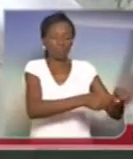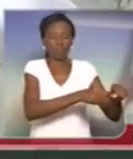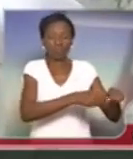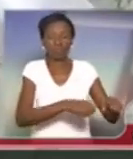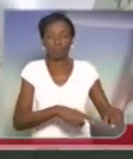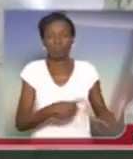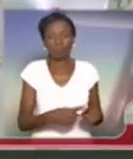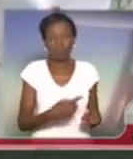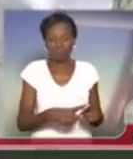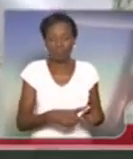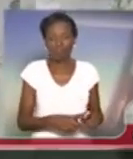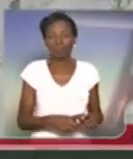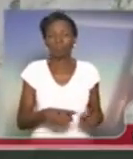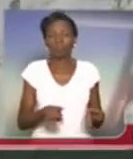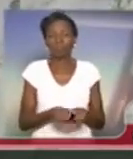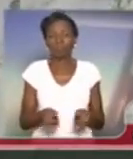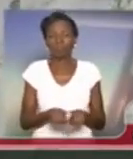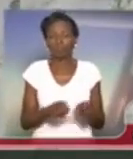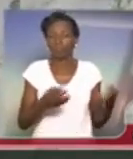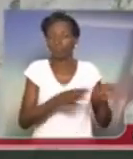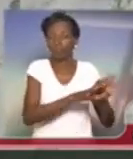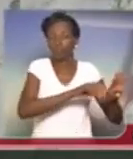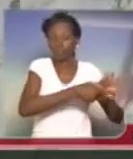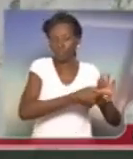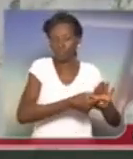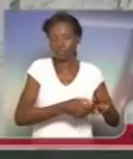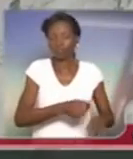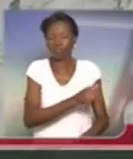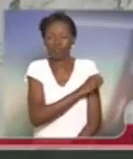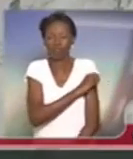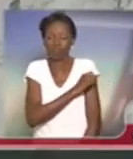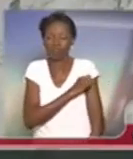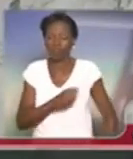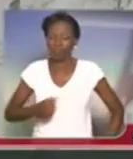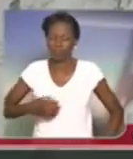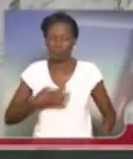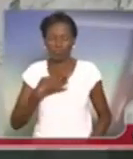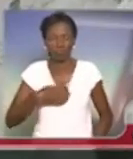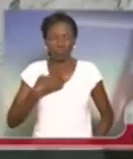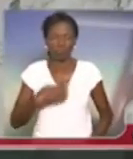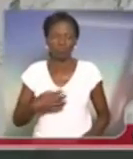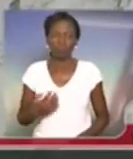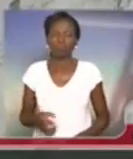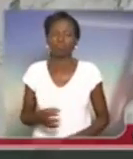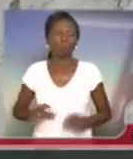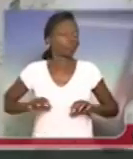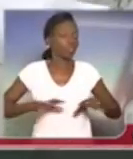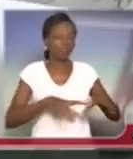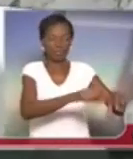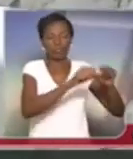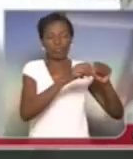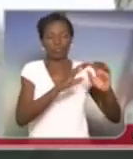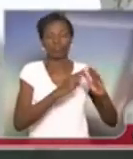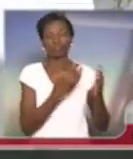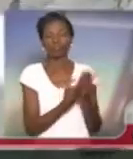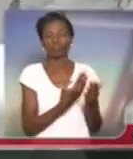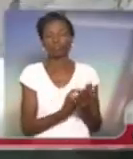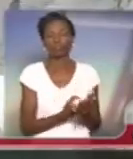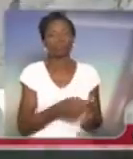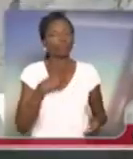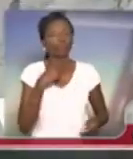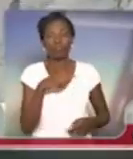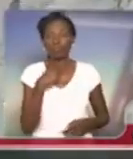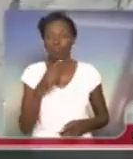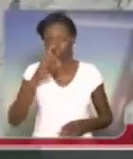ter uma parte fechada. Os alunos reagiram, ocuparam a escola. E, como a escola não consegue